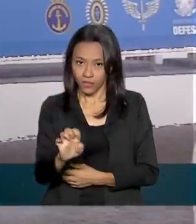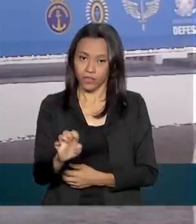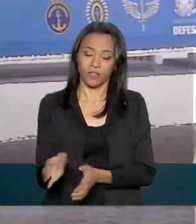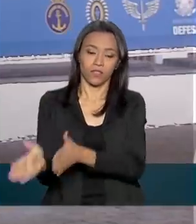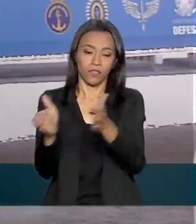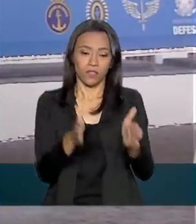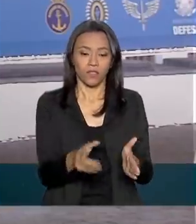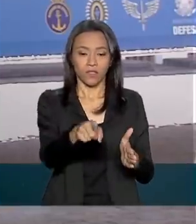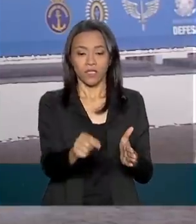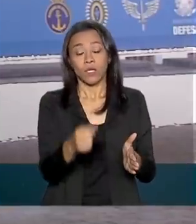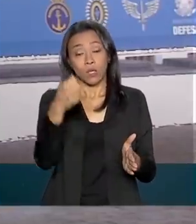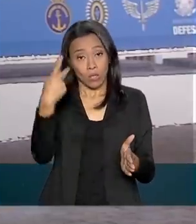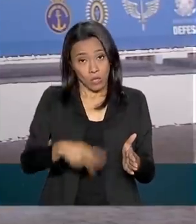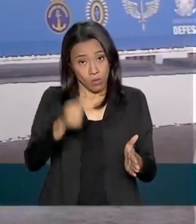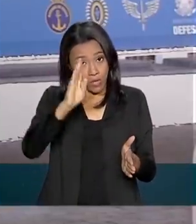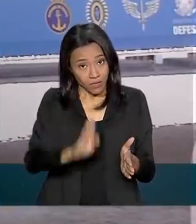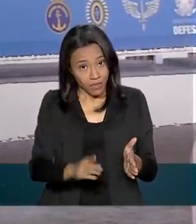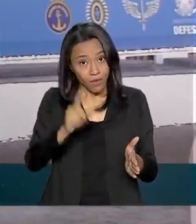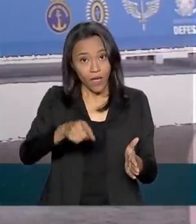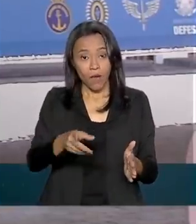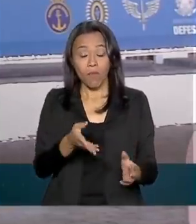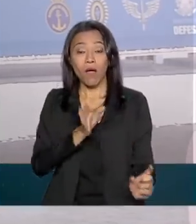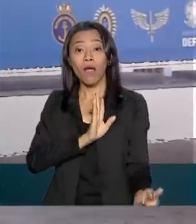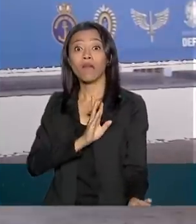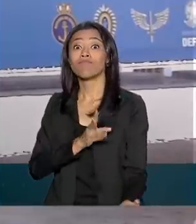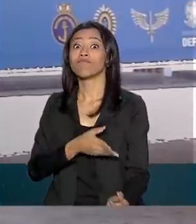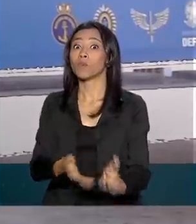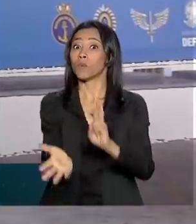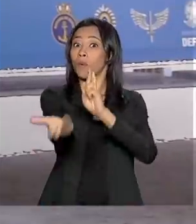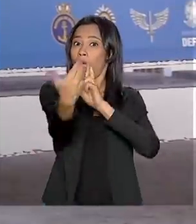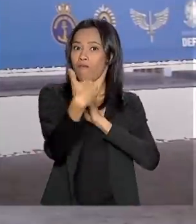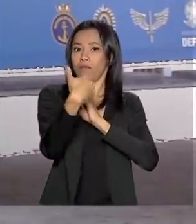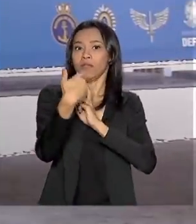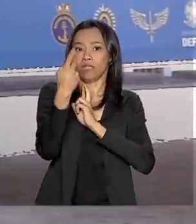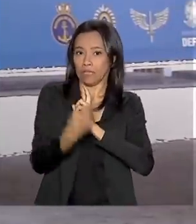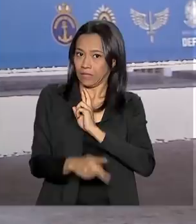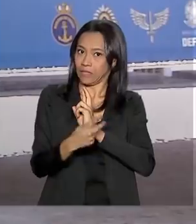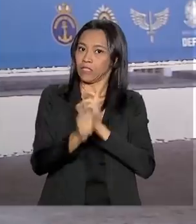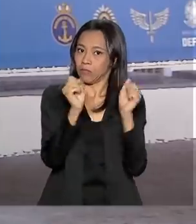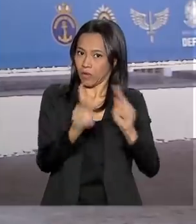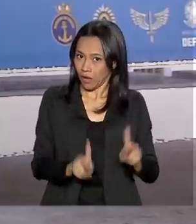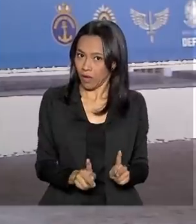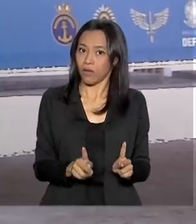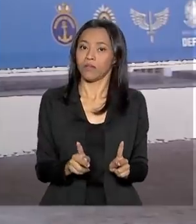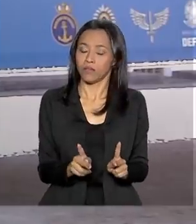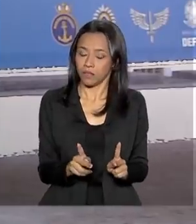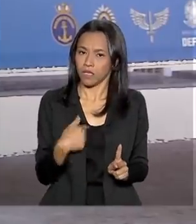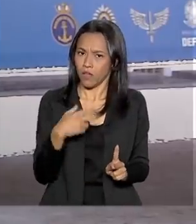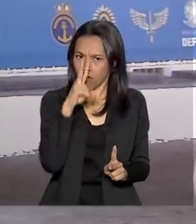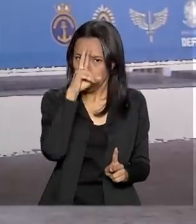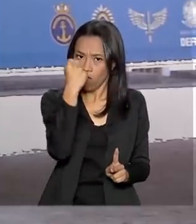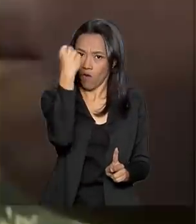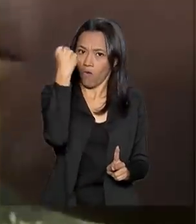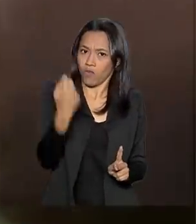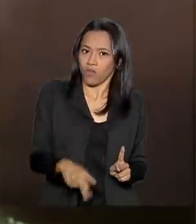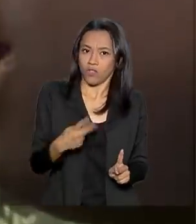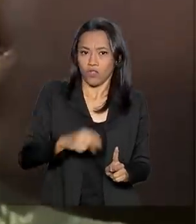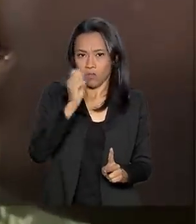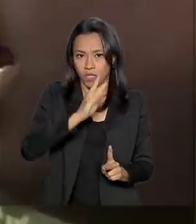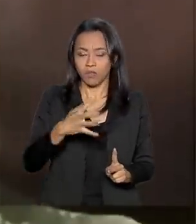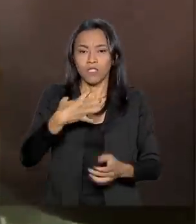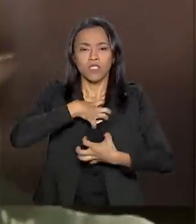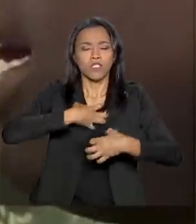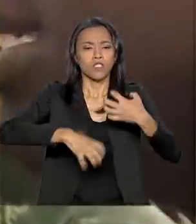operações de paz. Hoje, o Brasil é uma grande referência. Nós temos essa questão humanitária muito forte na gente, né. Os